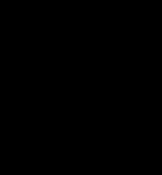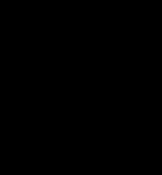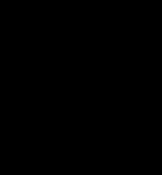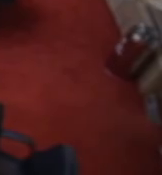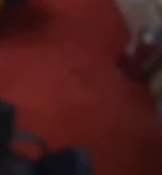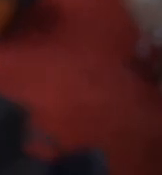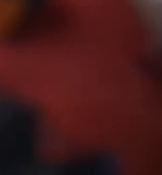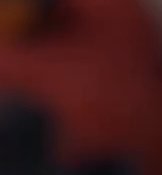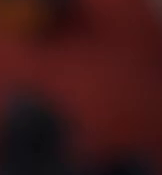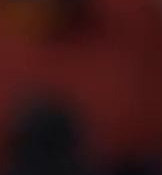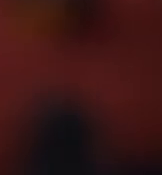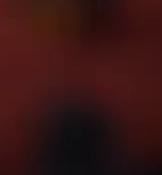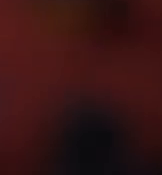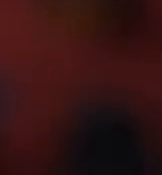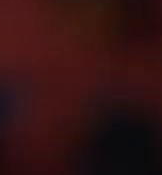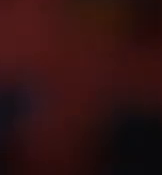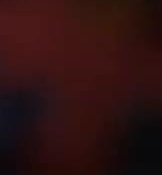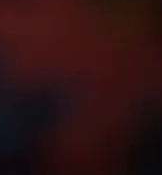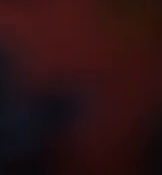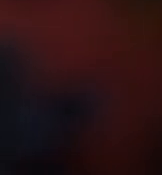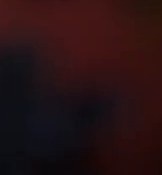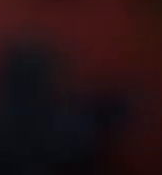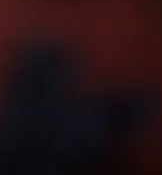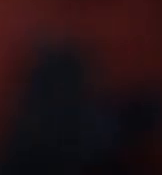-vindos